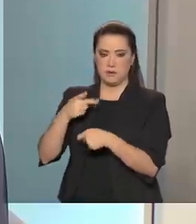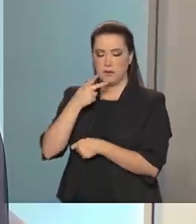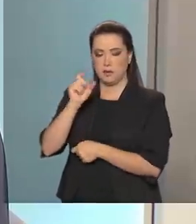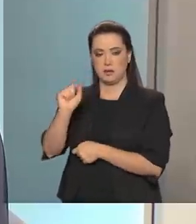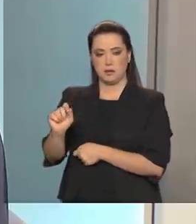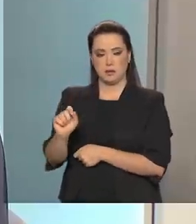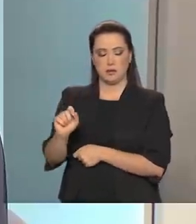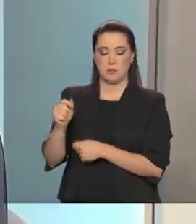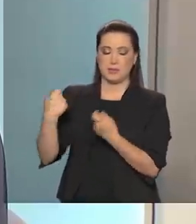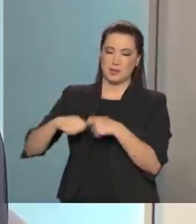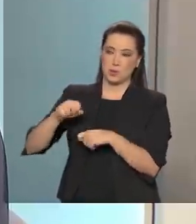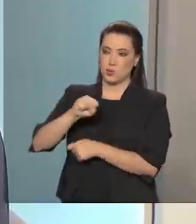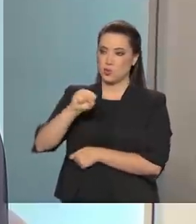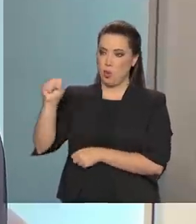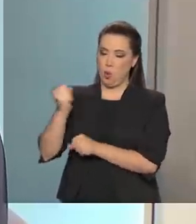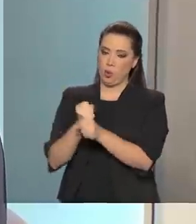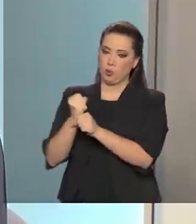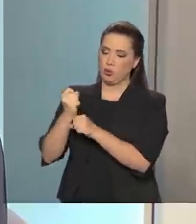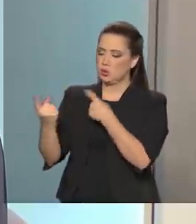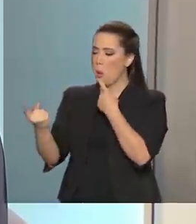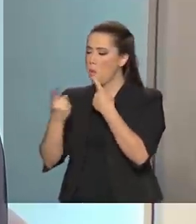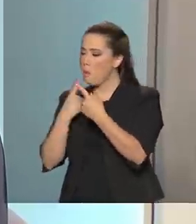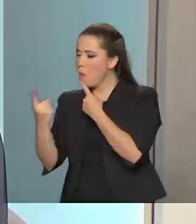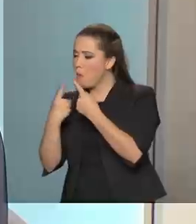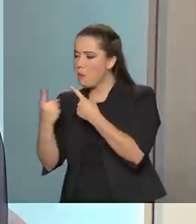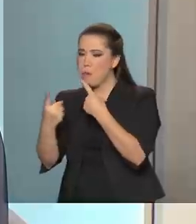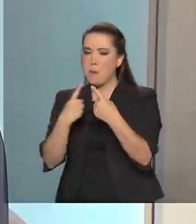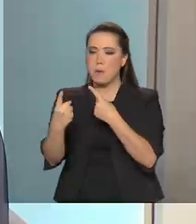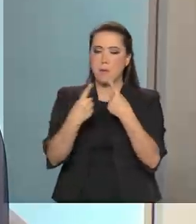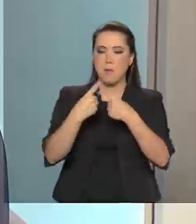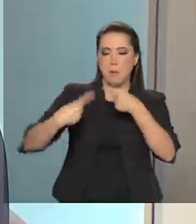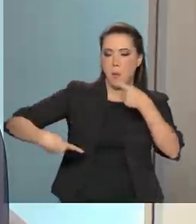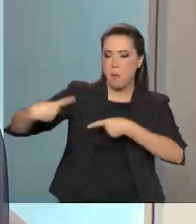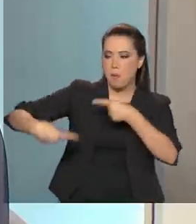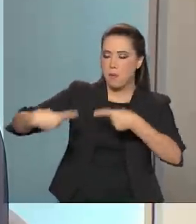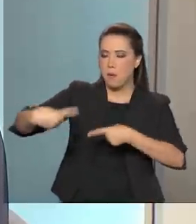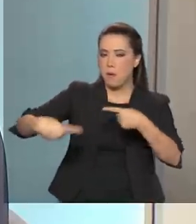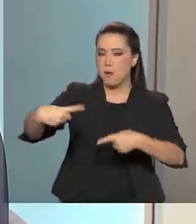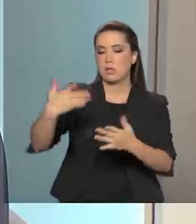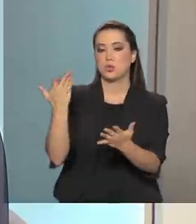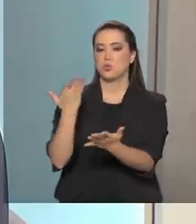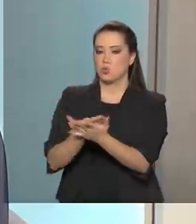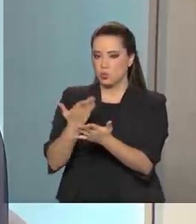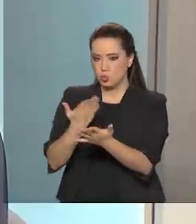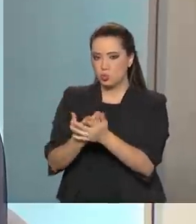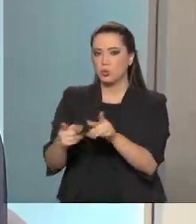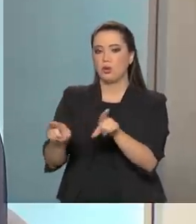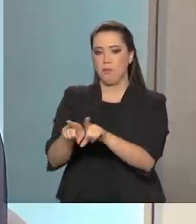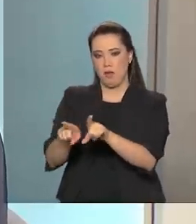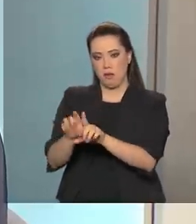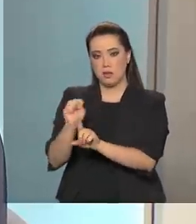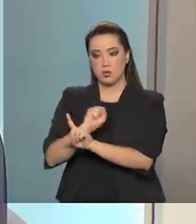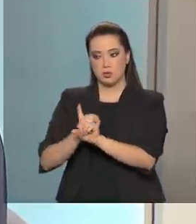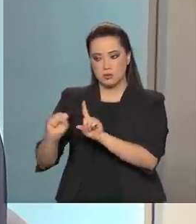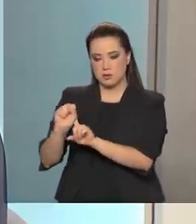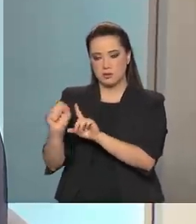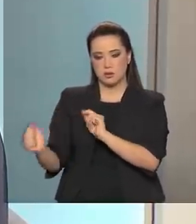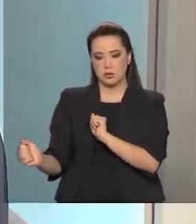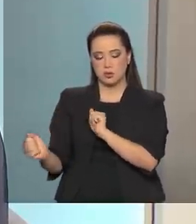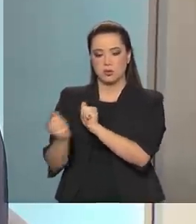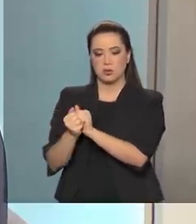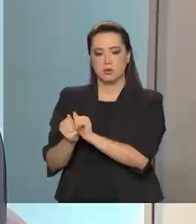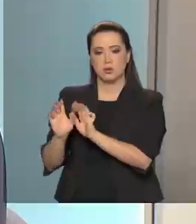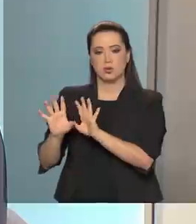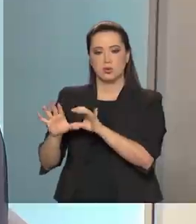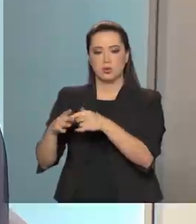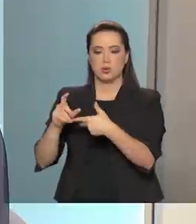foram praticamente oito anos de debates, de estudos, onde toda a sociedade, vamos dizer, o Poder